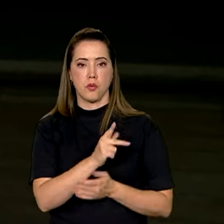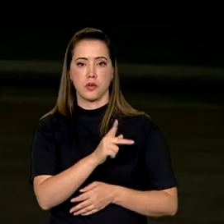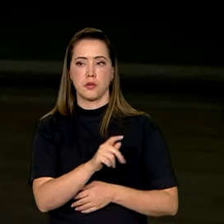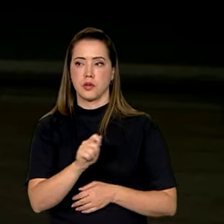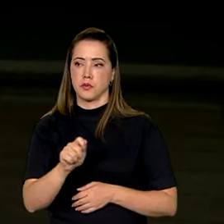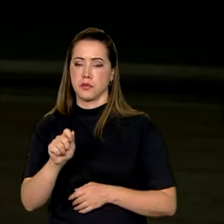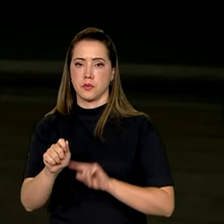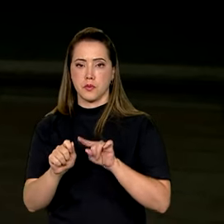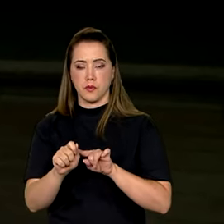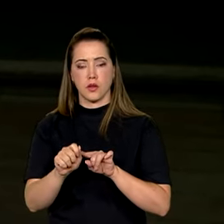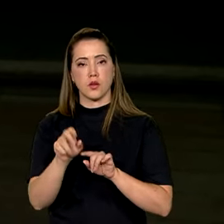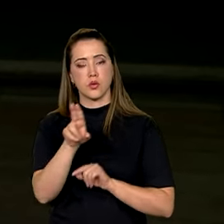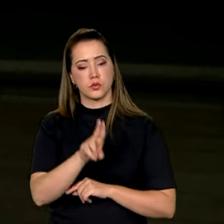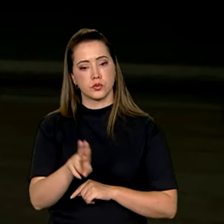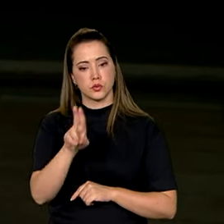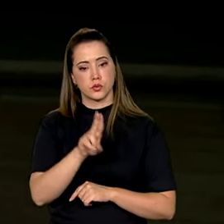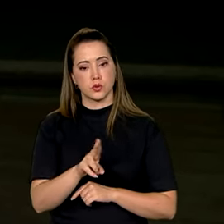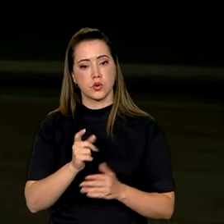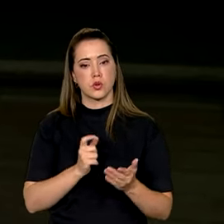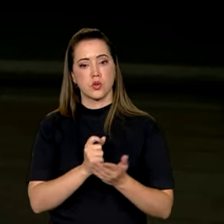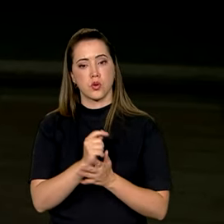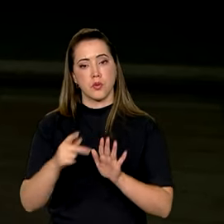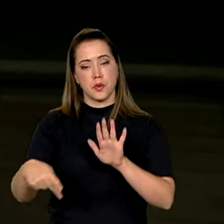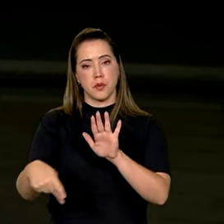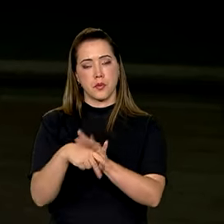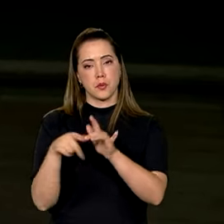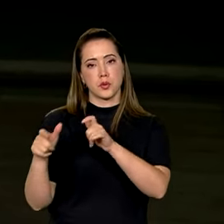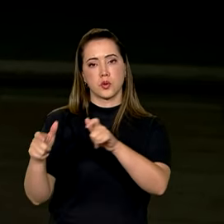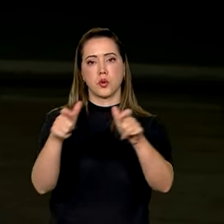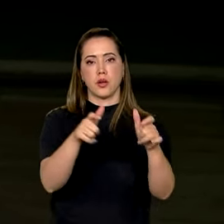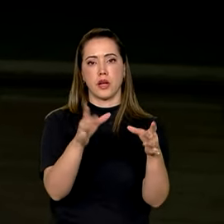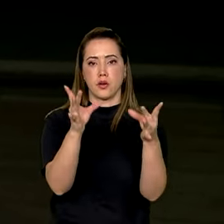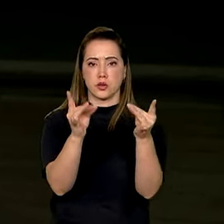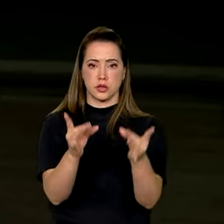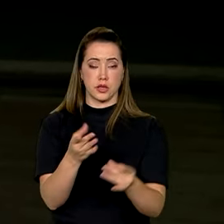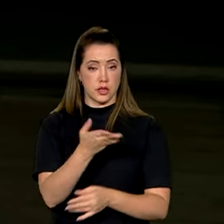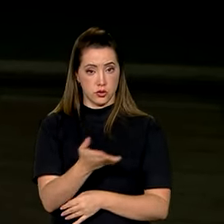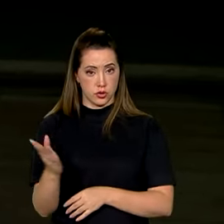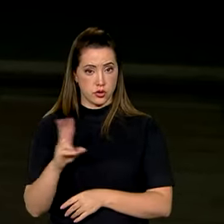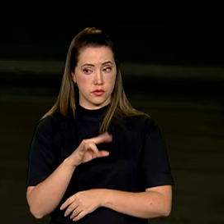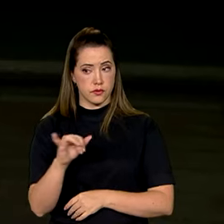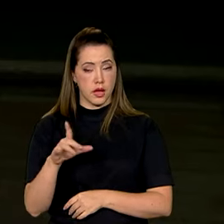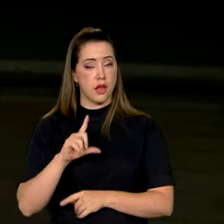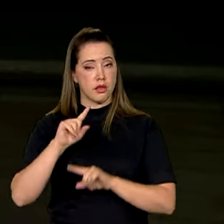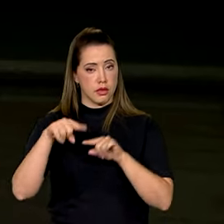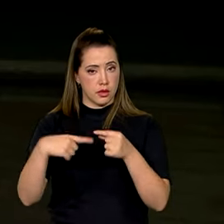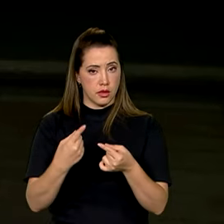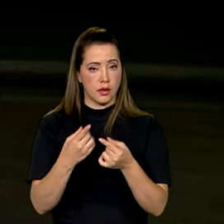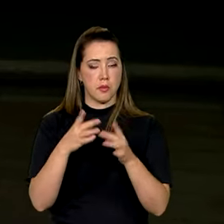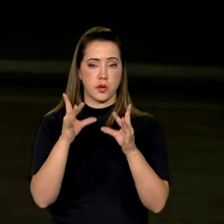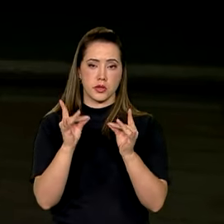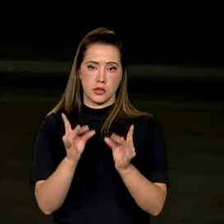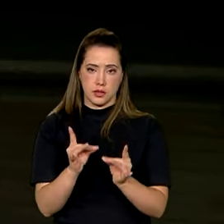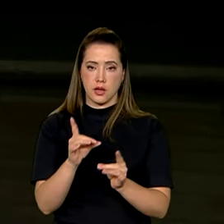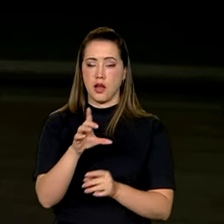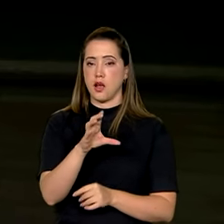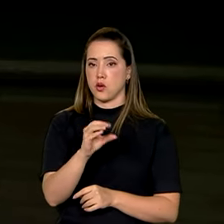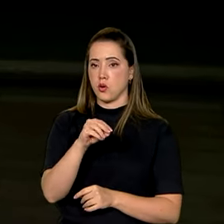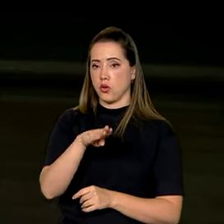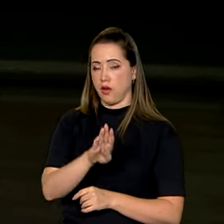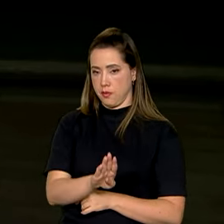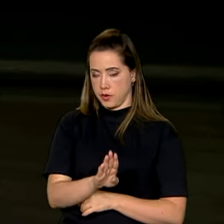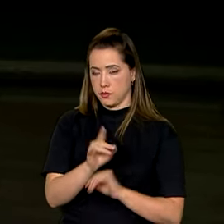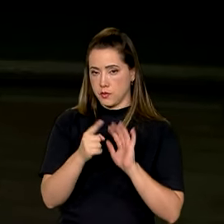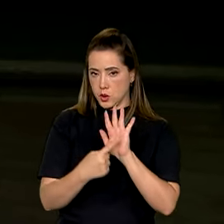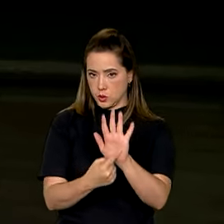Alimentos na modalidade Compra Direta. E os detalhes desta operação serão fornecidos pela Conab nos próximos dias.